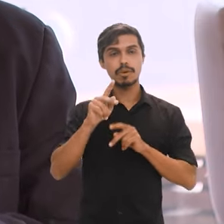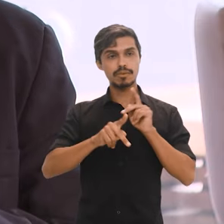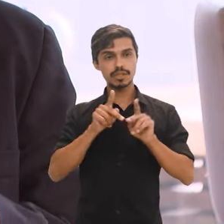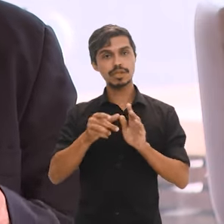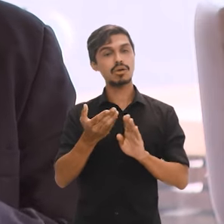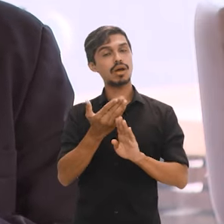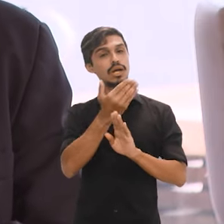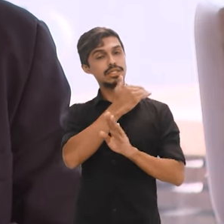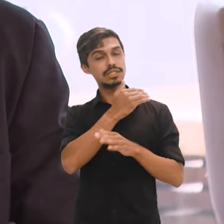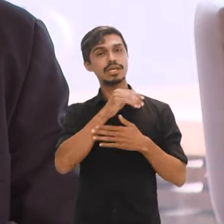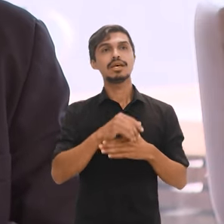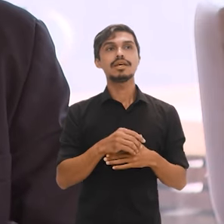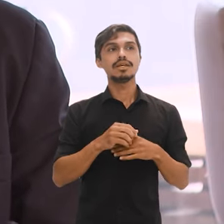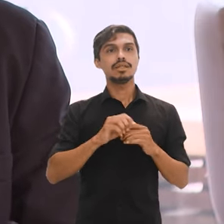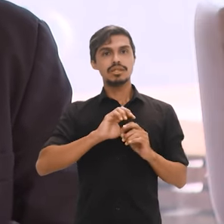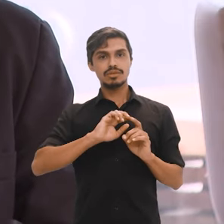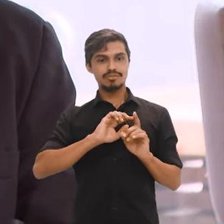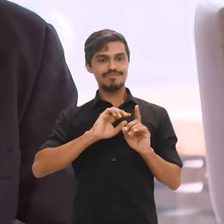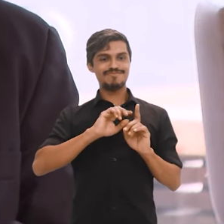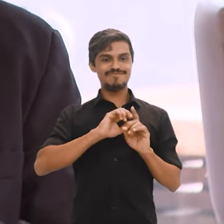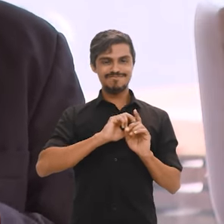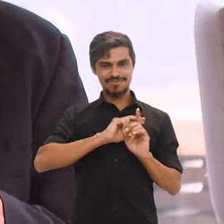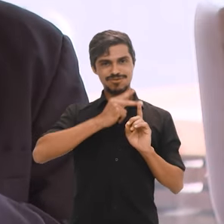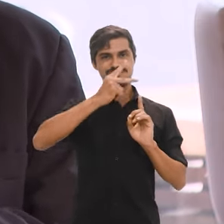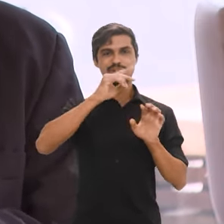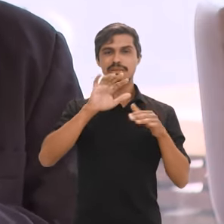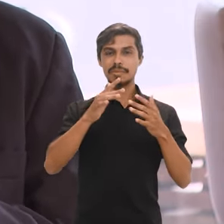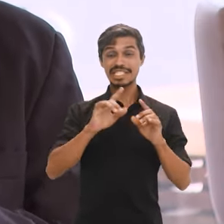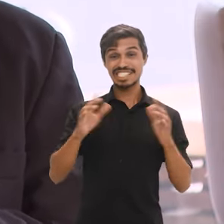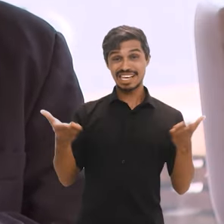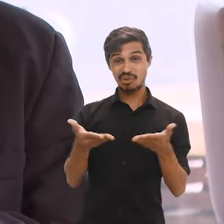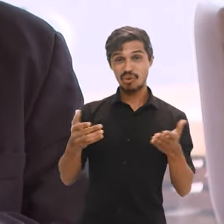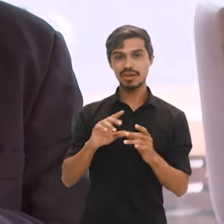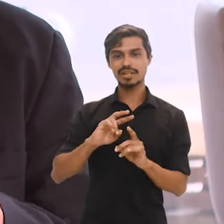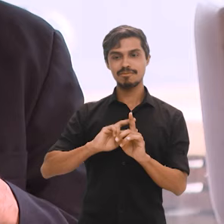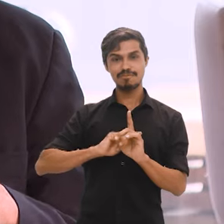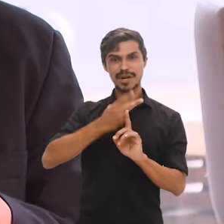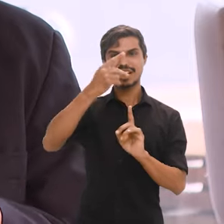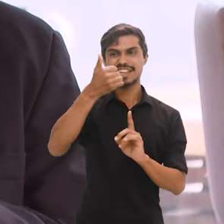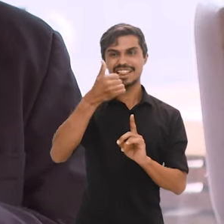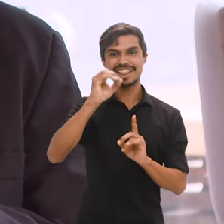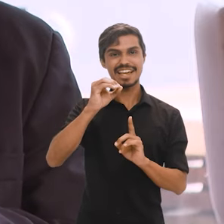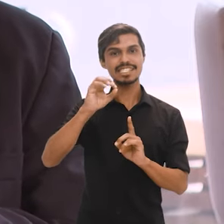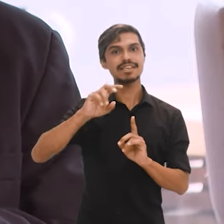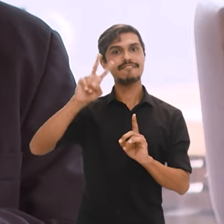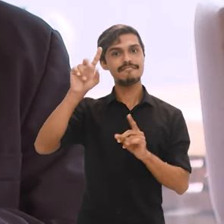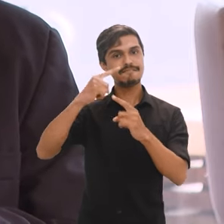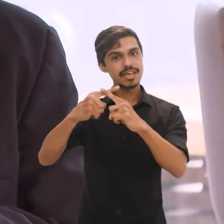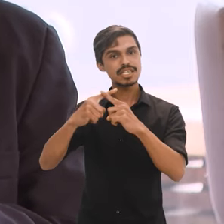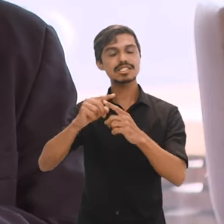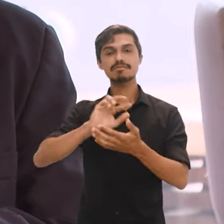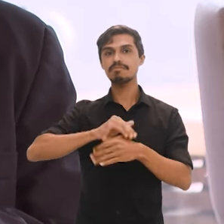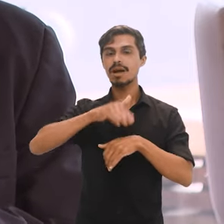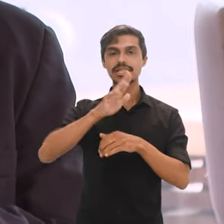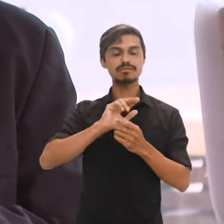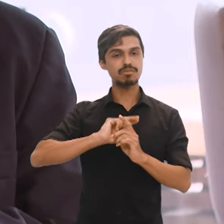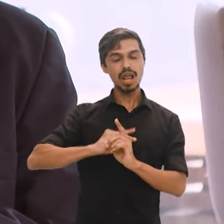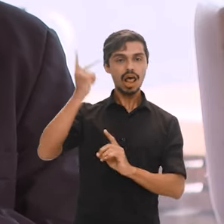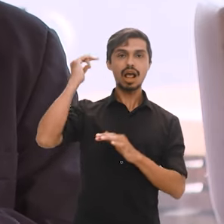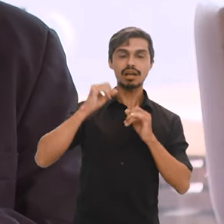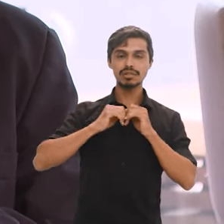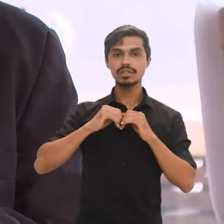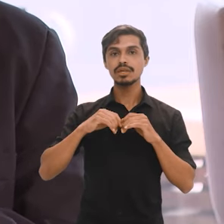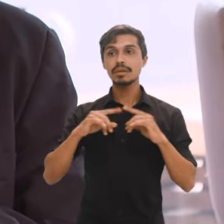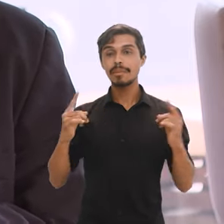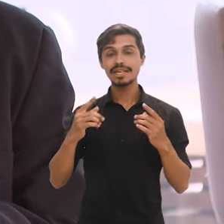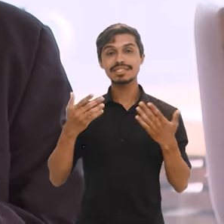brasileira foi multiplicada por 10 vezes. E as projeções que a gente tem, ainda que são iniciais em função do censo, apontam que talvez a população no